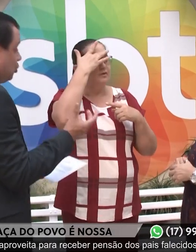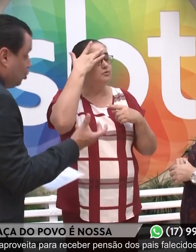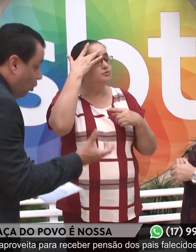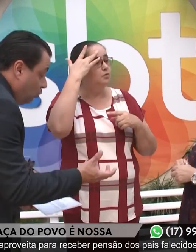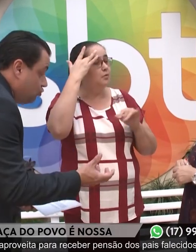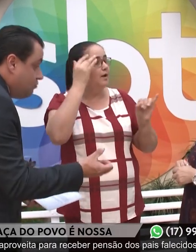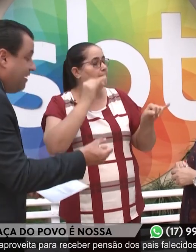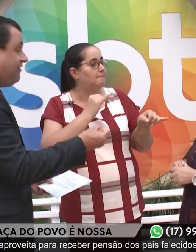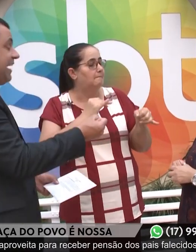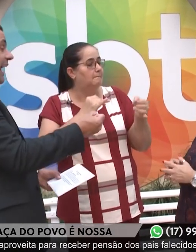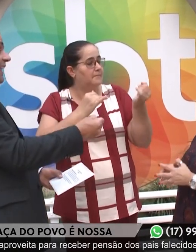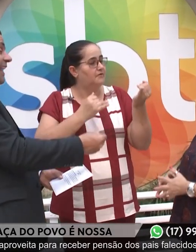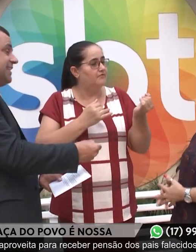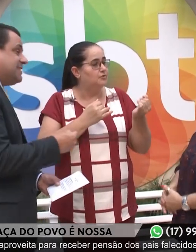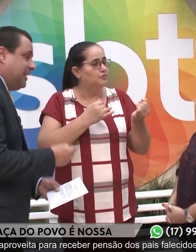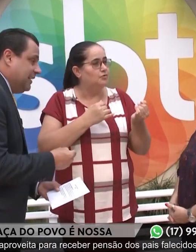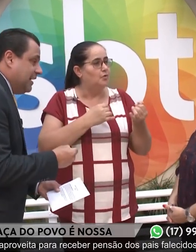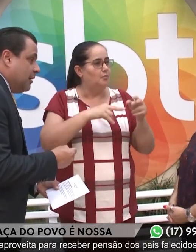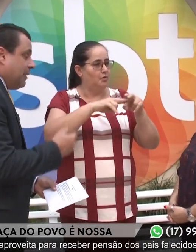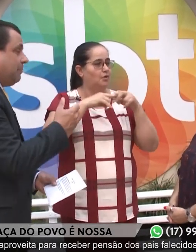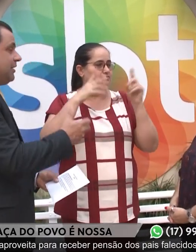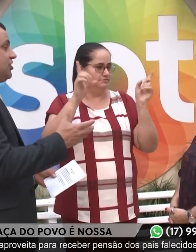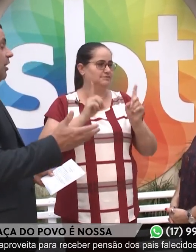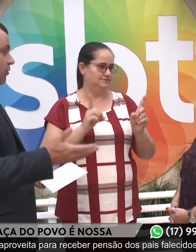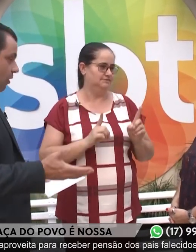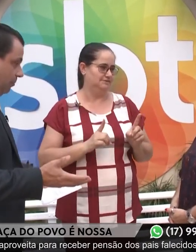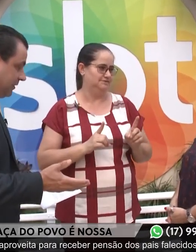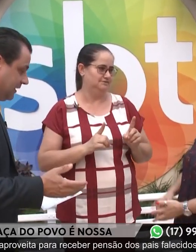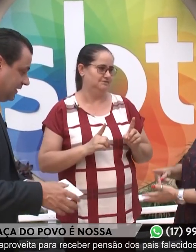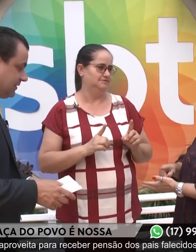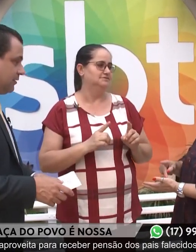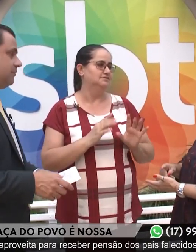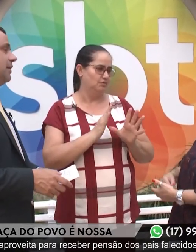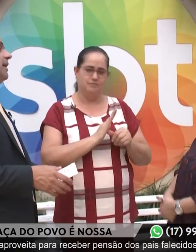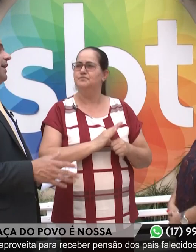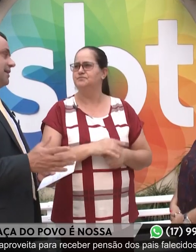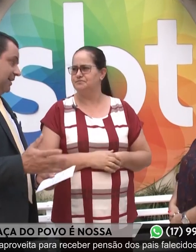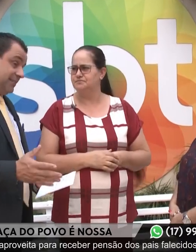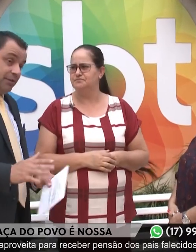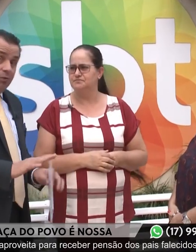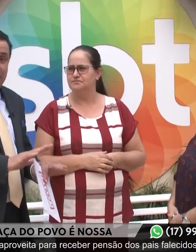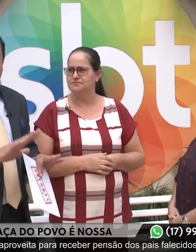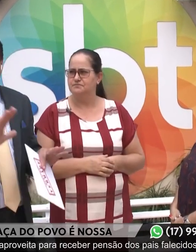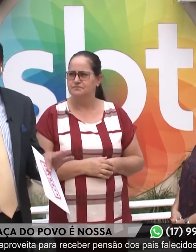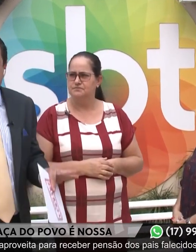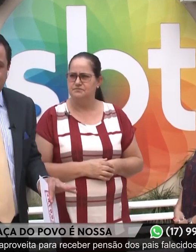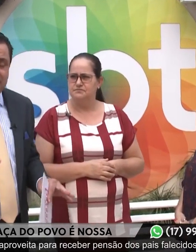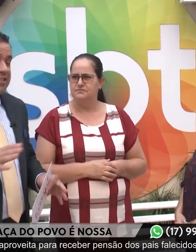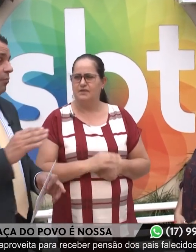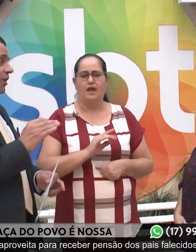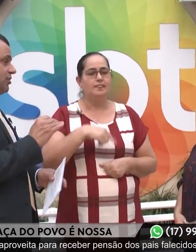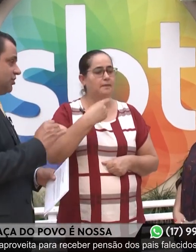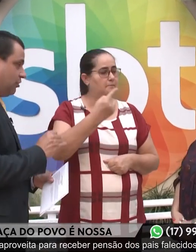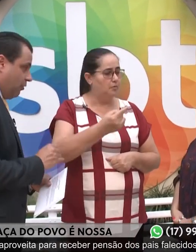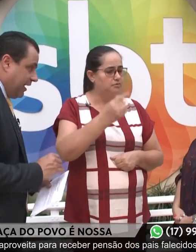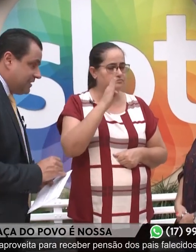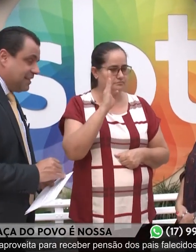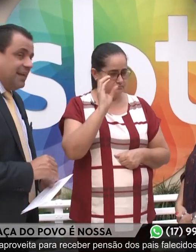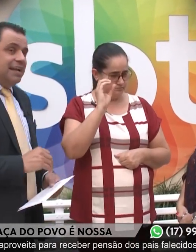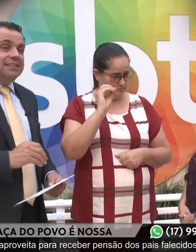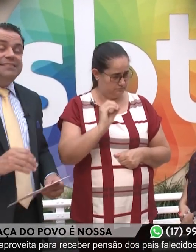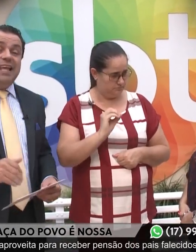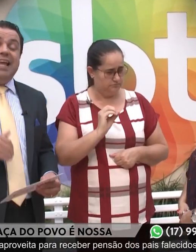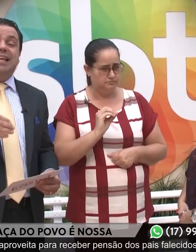aproveitou de uma fraqueza para praticar um golpe. Então, a partir desse boletim de